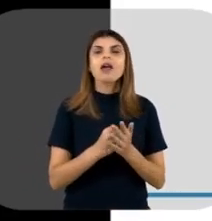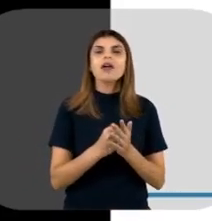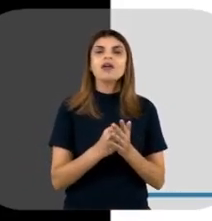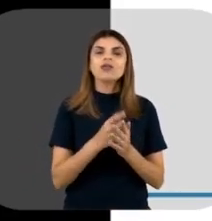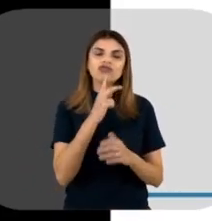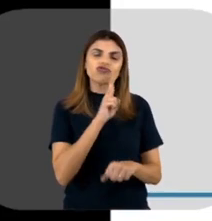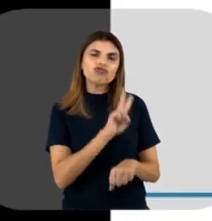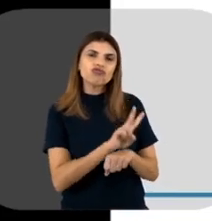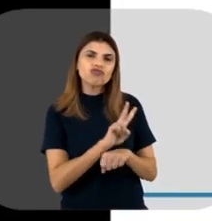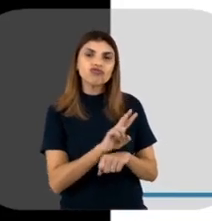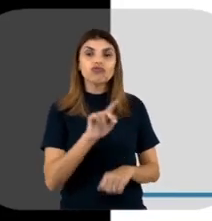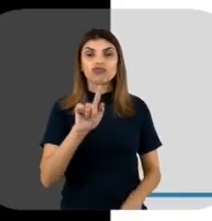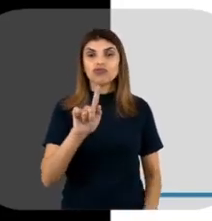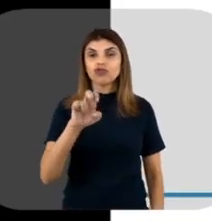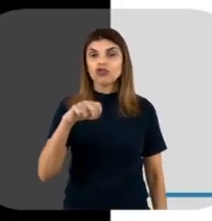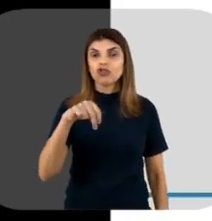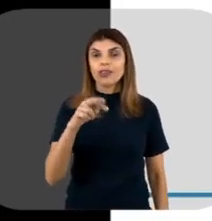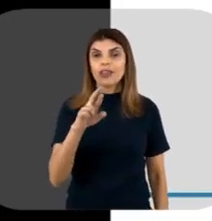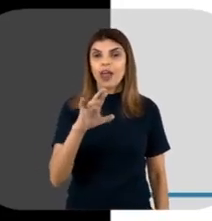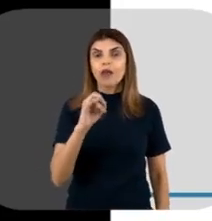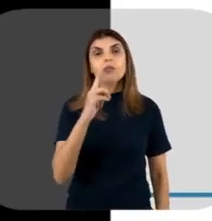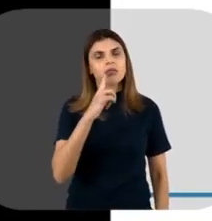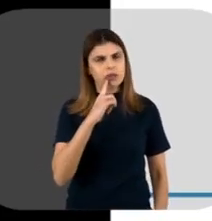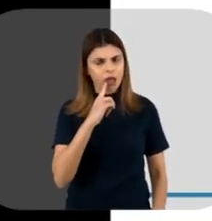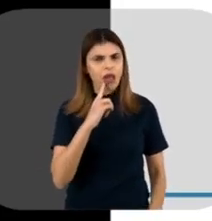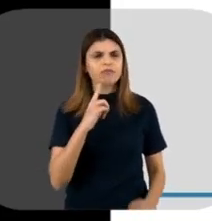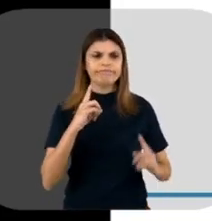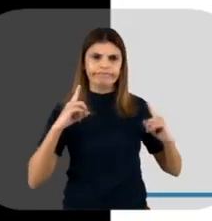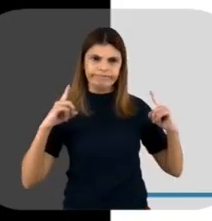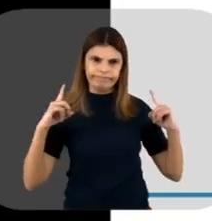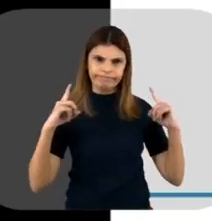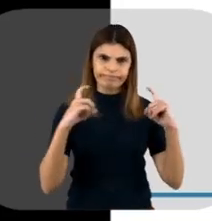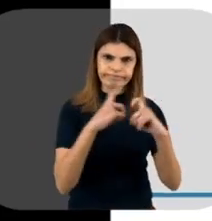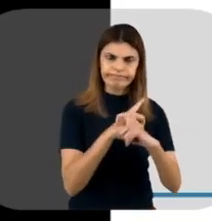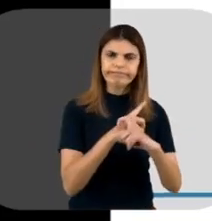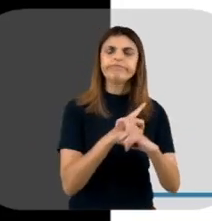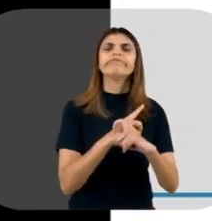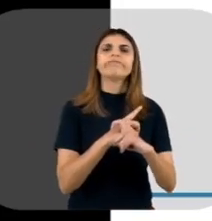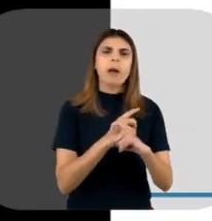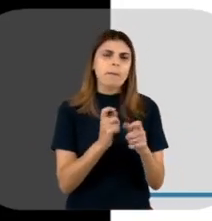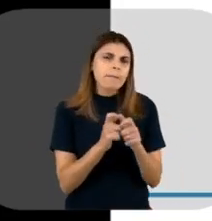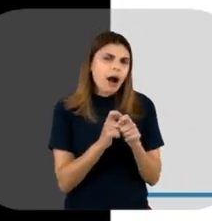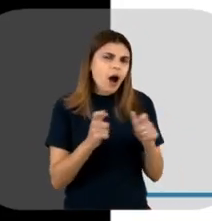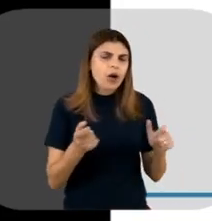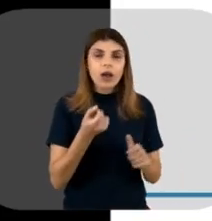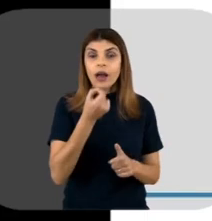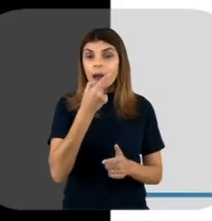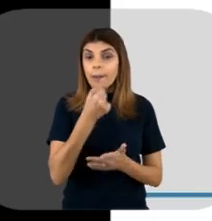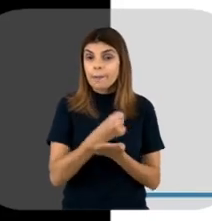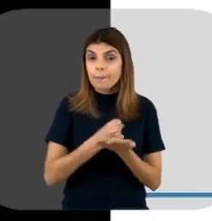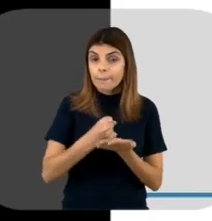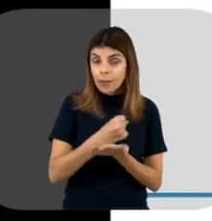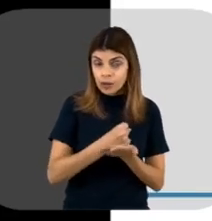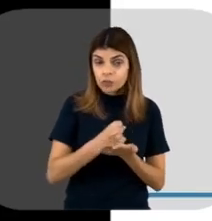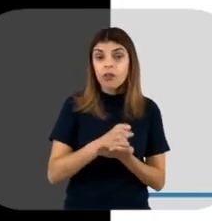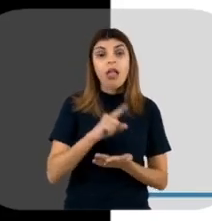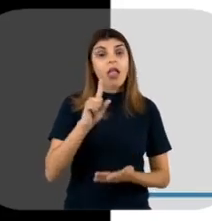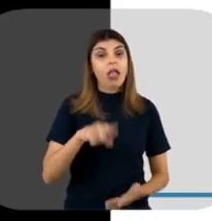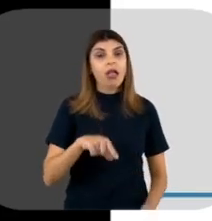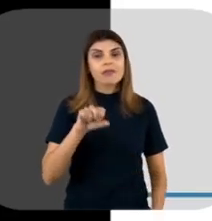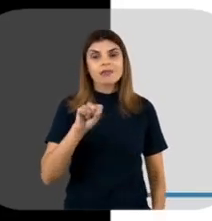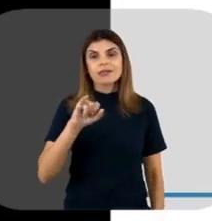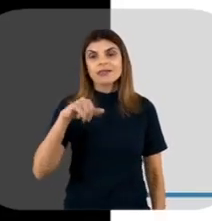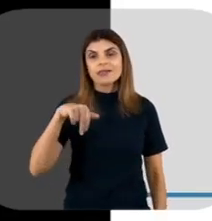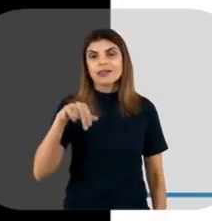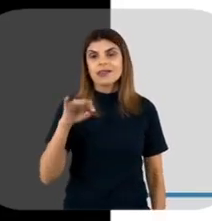sim. Mas eles têm uma complexidade estrutural muito maior. Porque a grande maioria dos medicamentos eles são sintéticos, né?